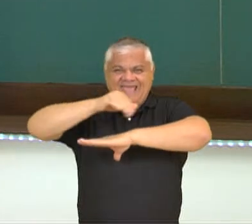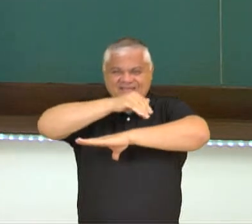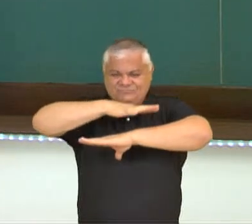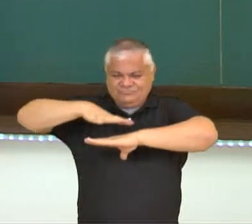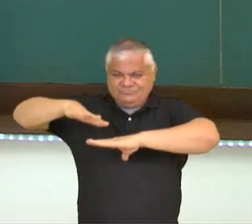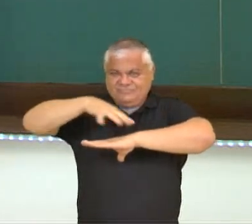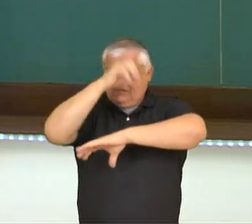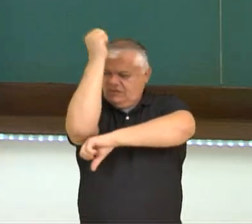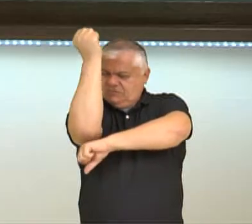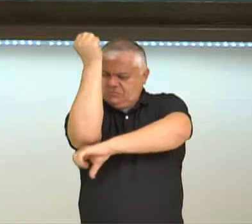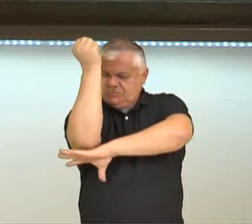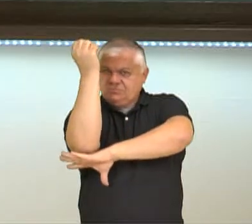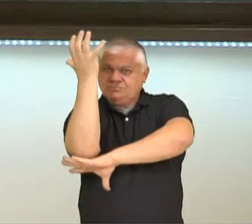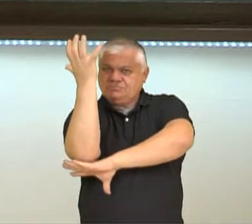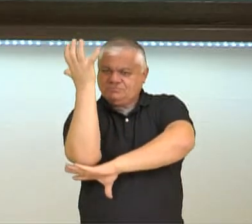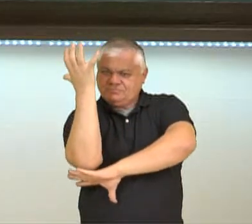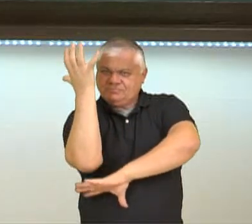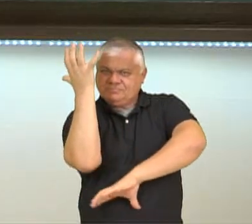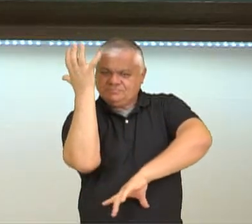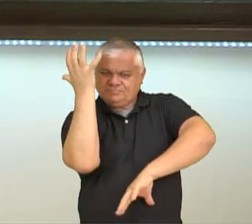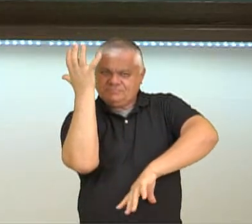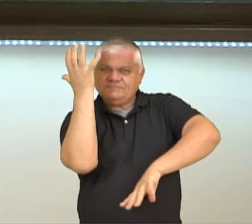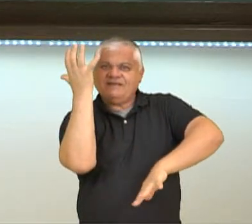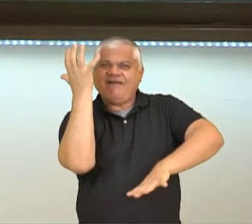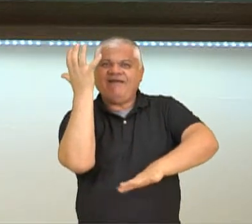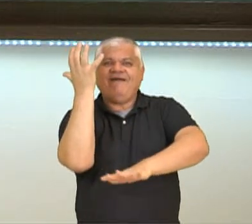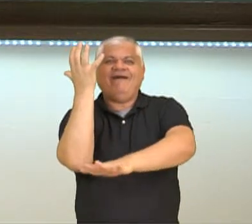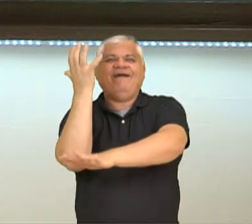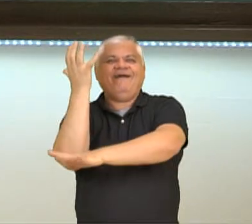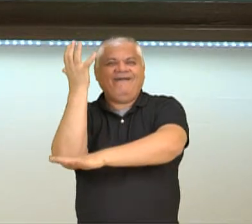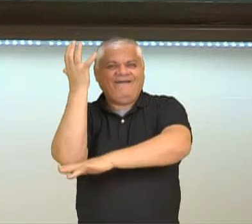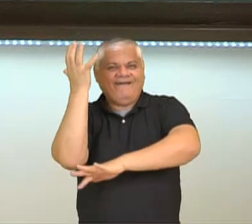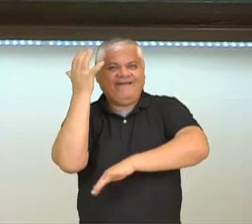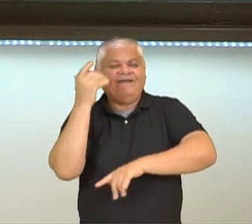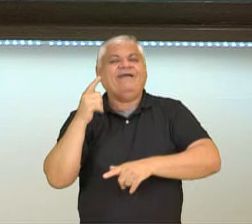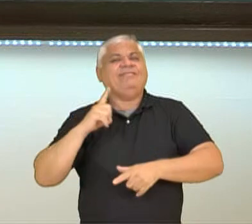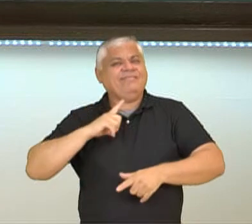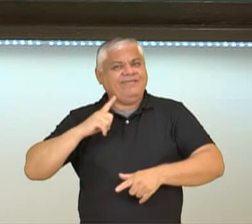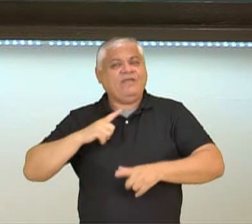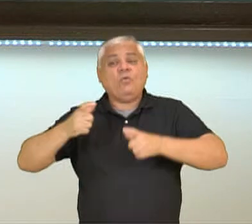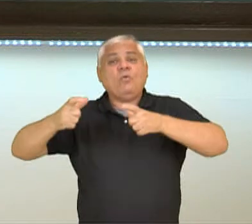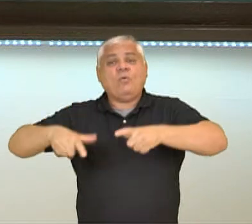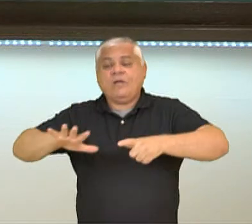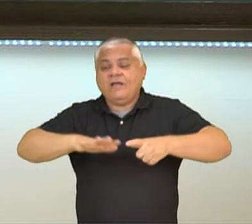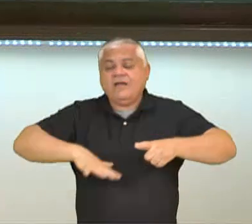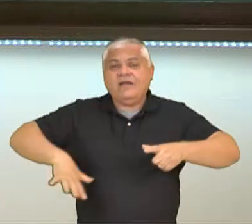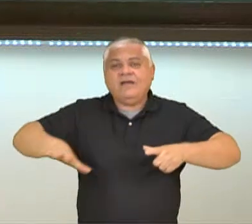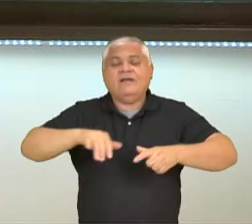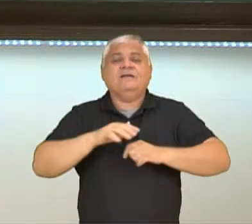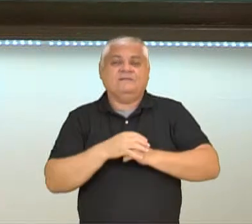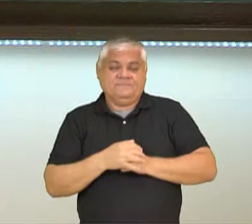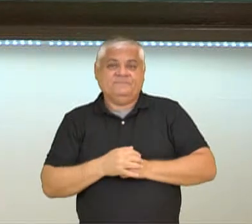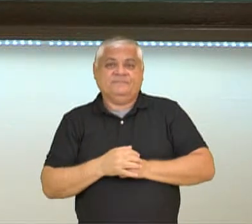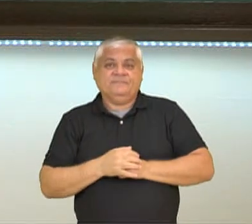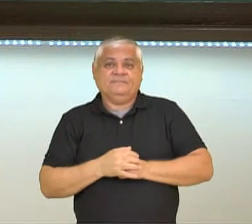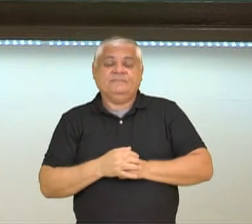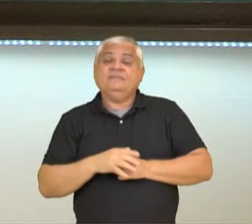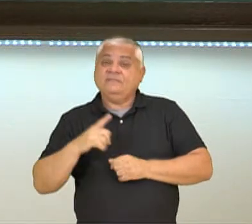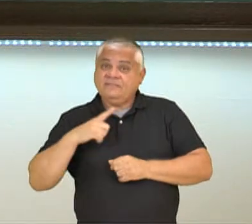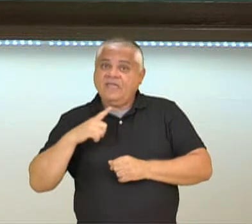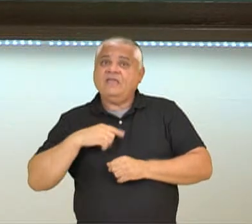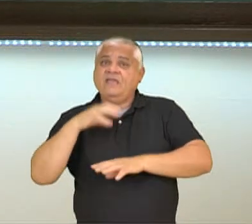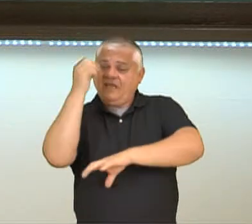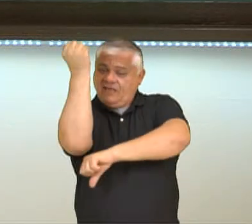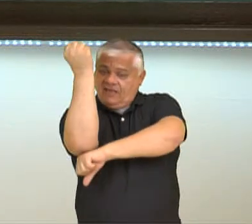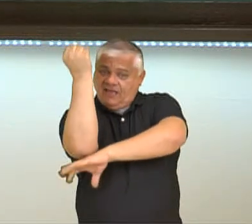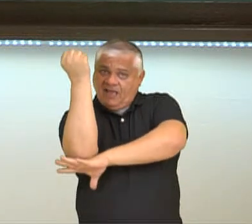Lembrando que temos algumas raízes que estão adaptadas ao ambiente que vivem, como, por exemplo, as pneumatóforas. Elas